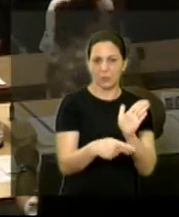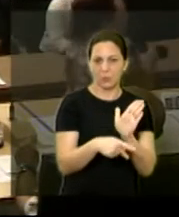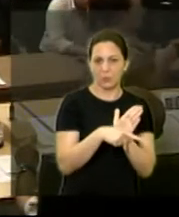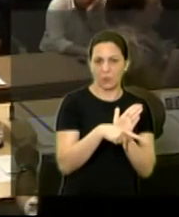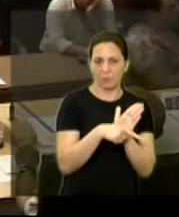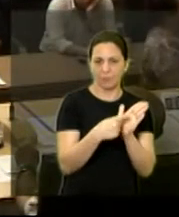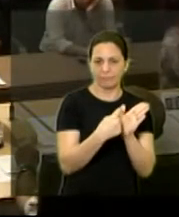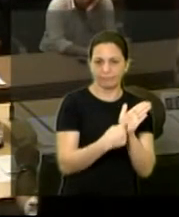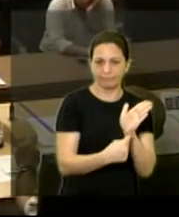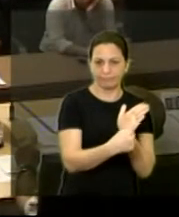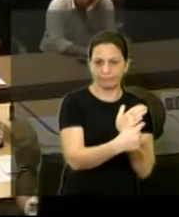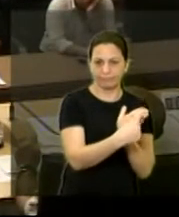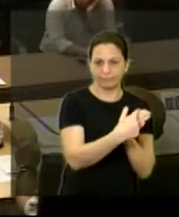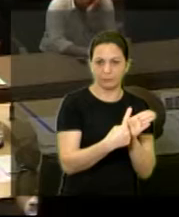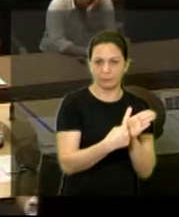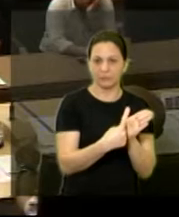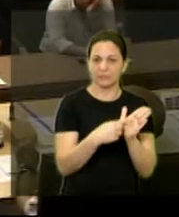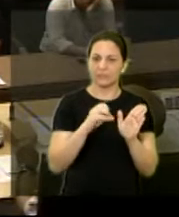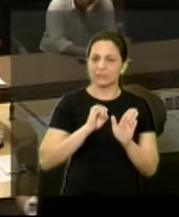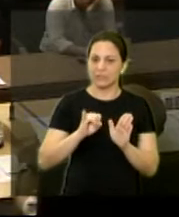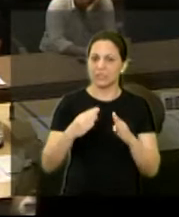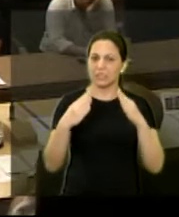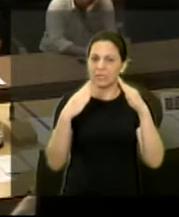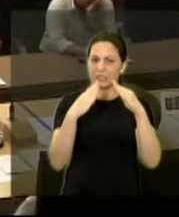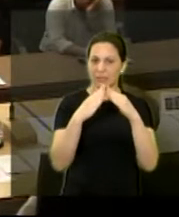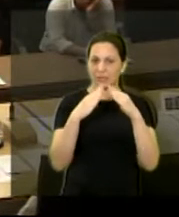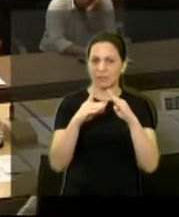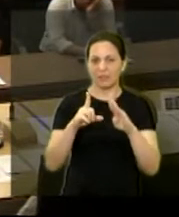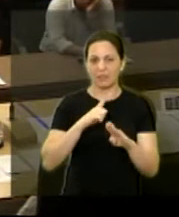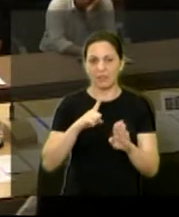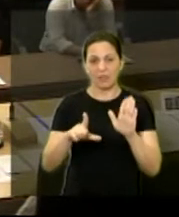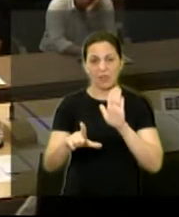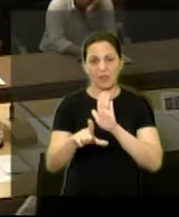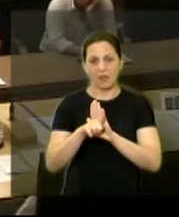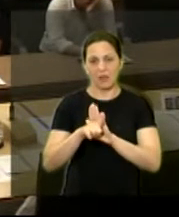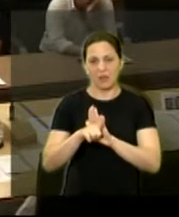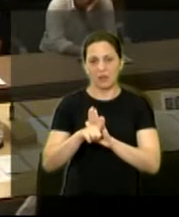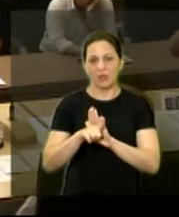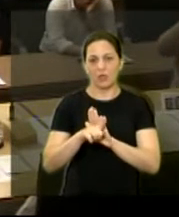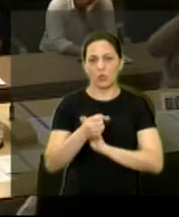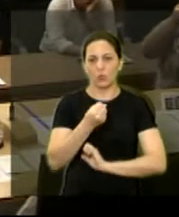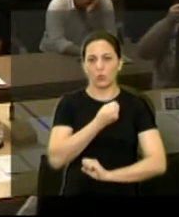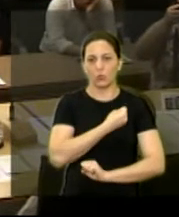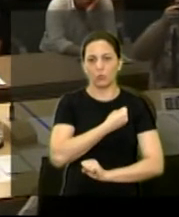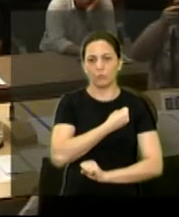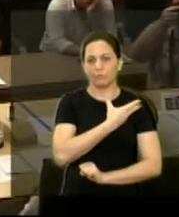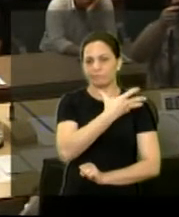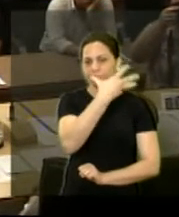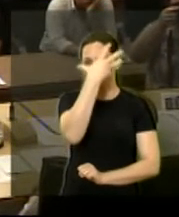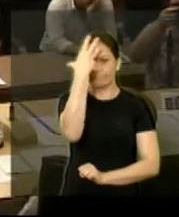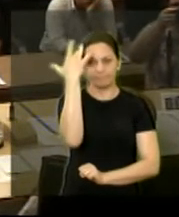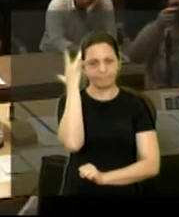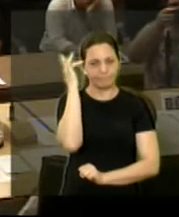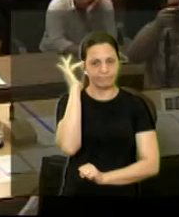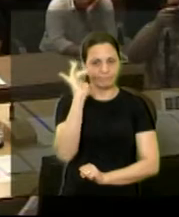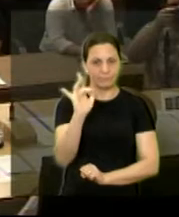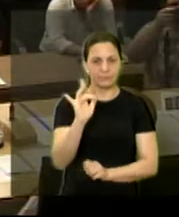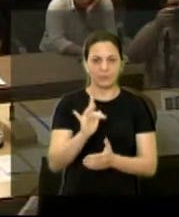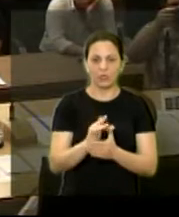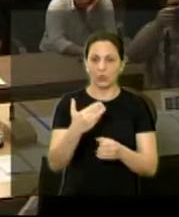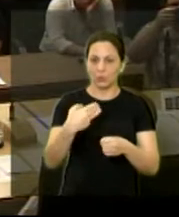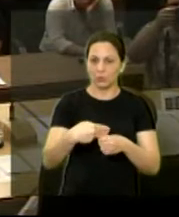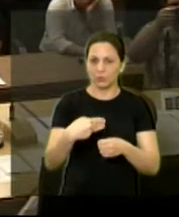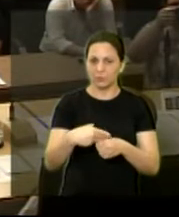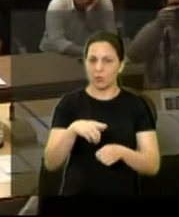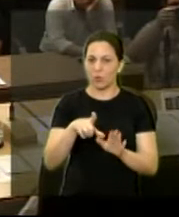citar no caso de residências já existe uma lei eu não me lembro o número dela não municipal